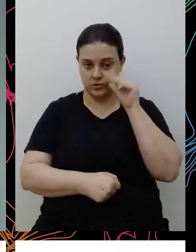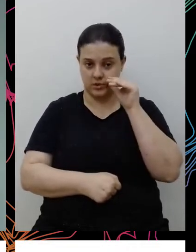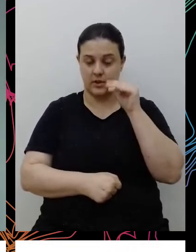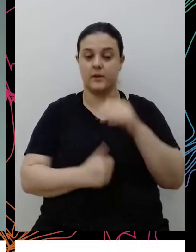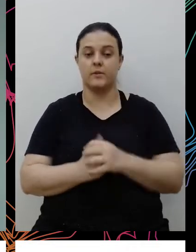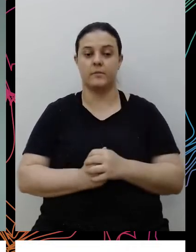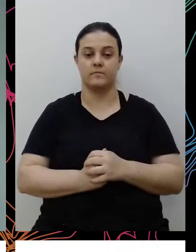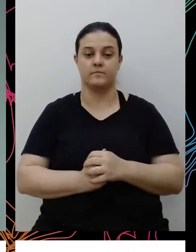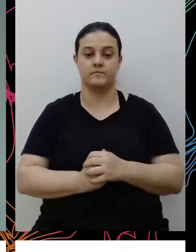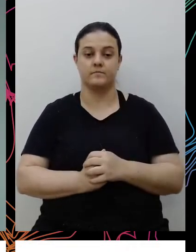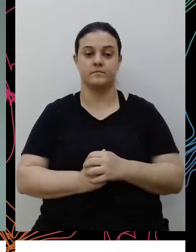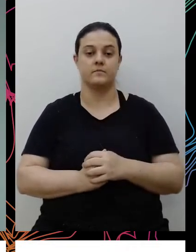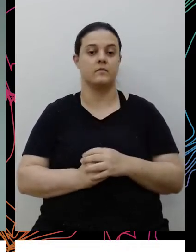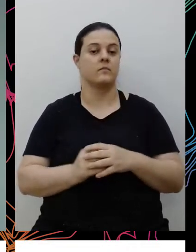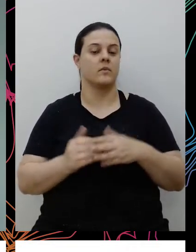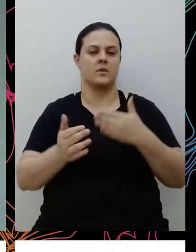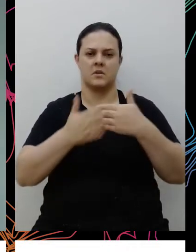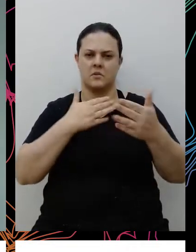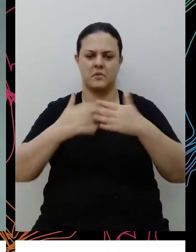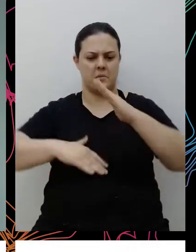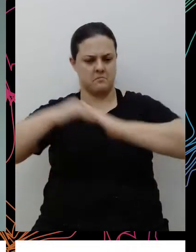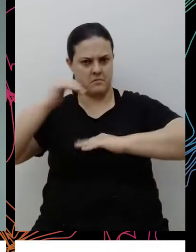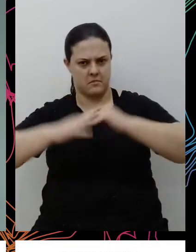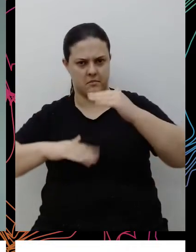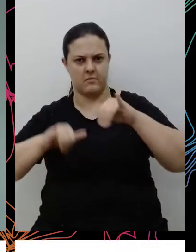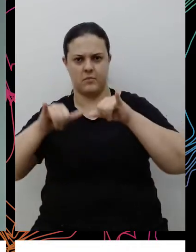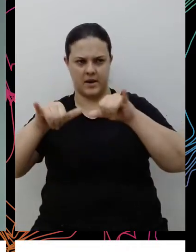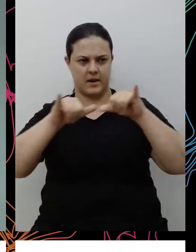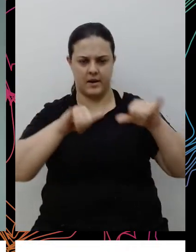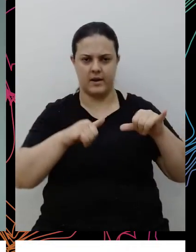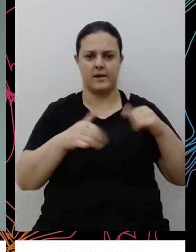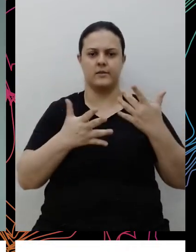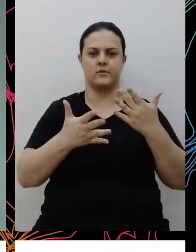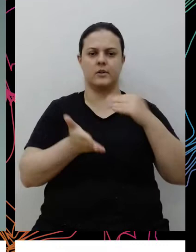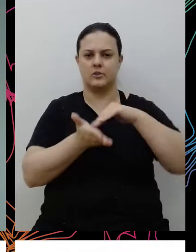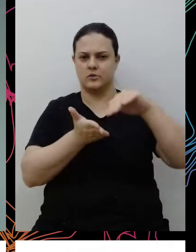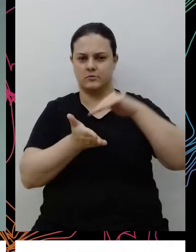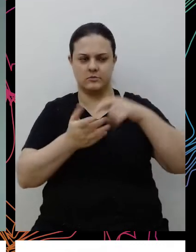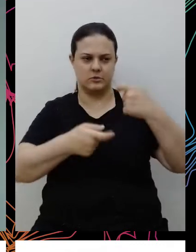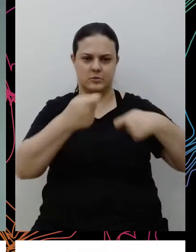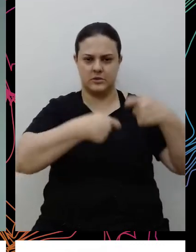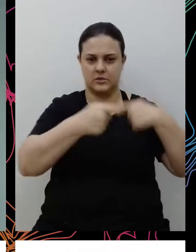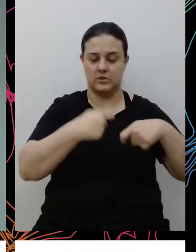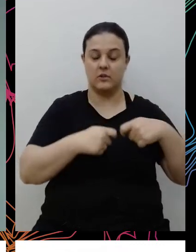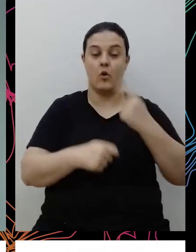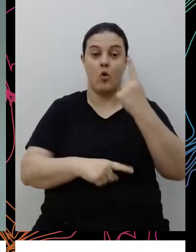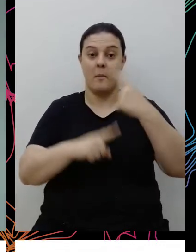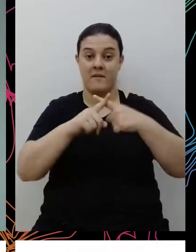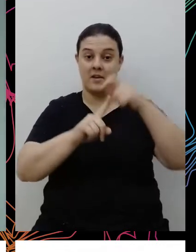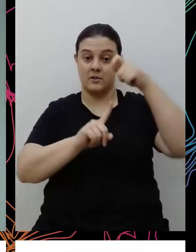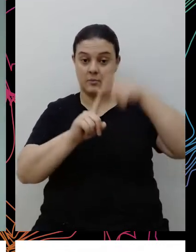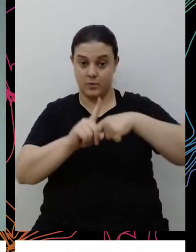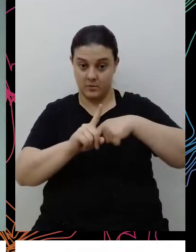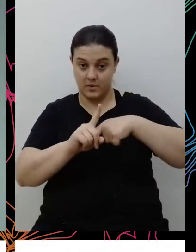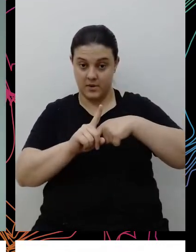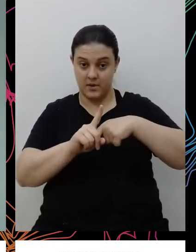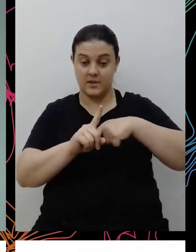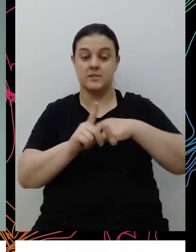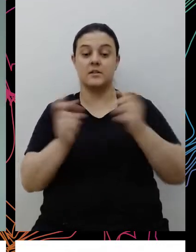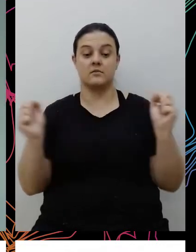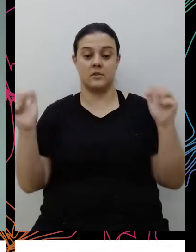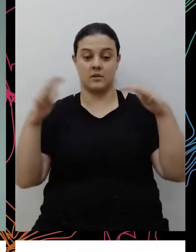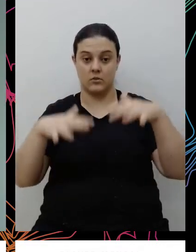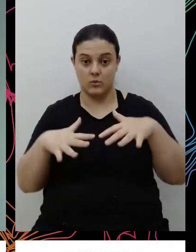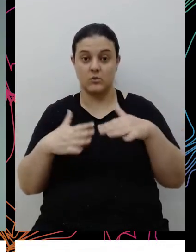Então, do corporativo, da operação, a gente se reúne uma vez por mês para propor aquelas ações afirmativas que eu trouxe para